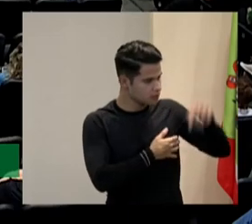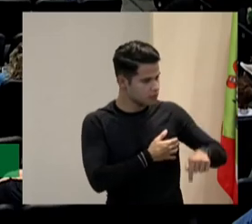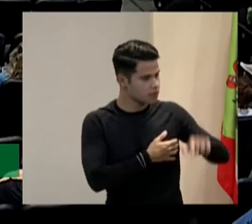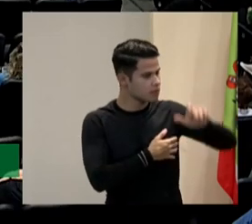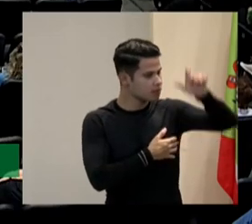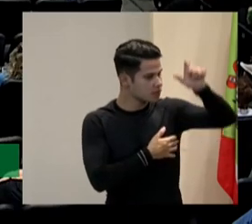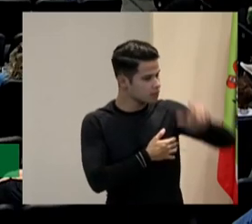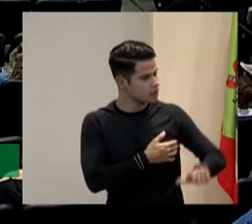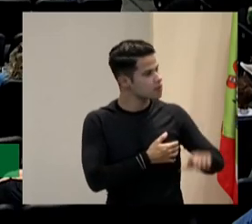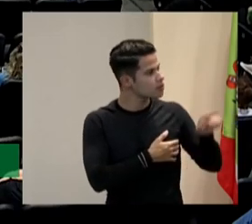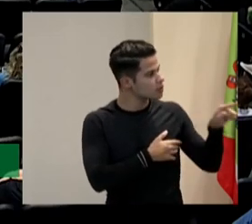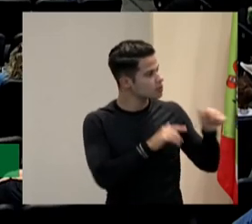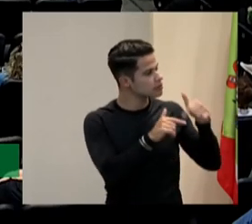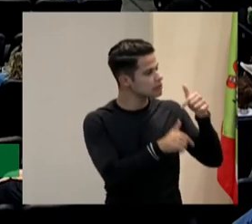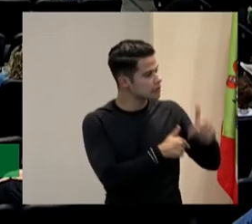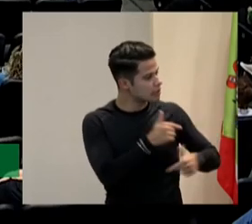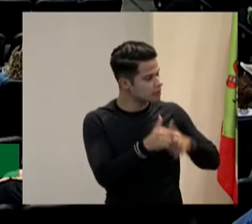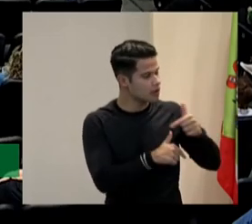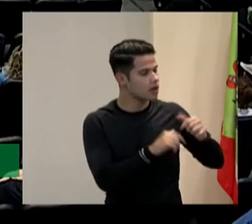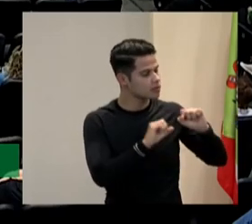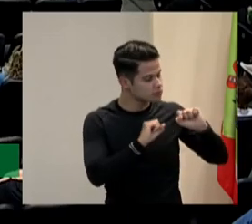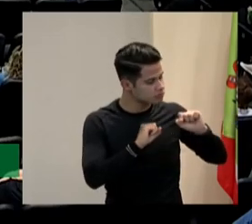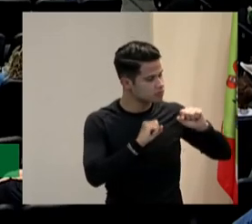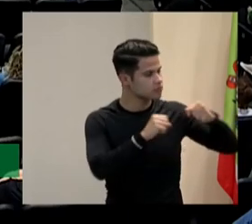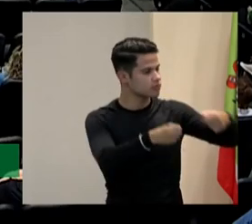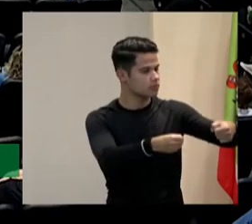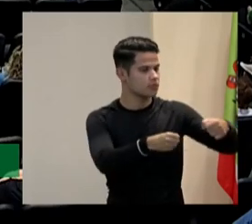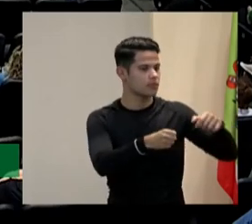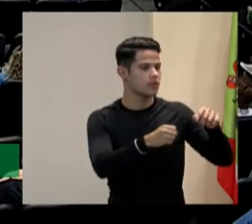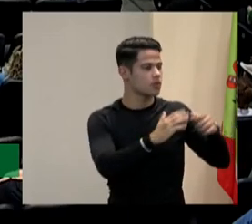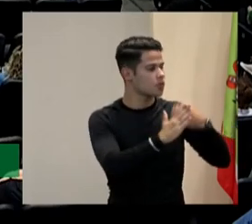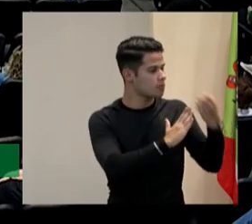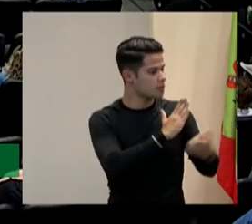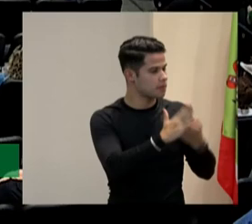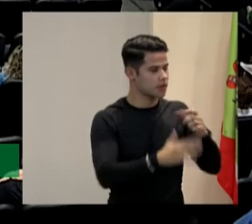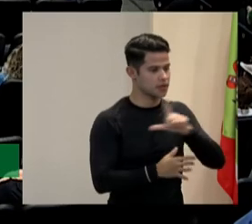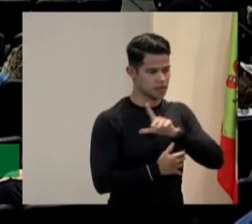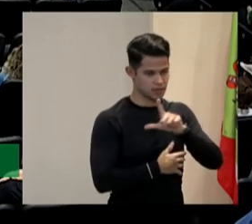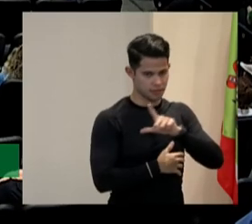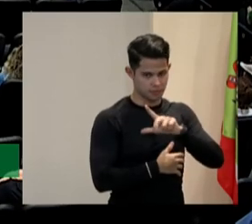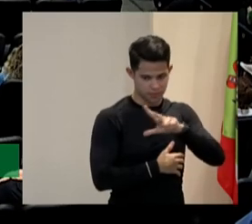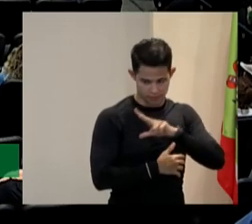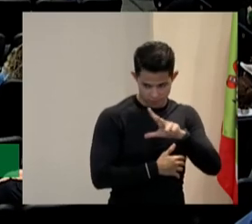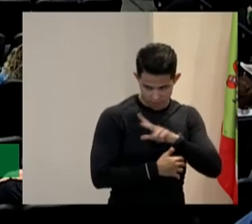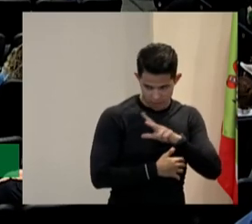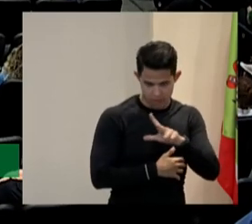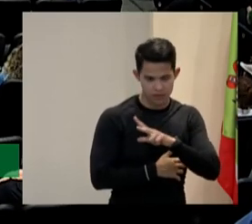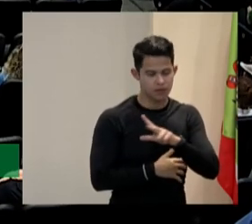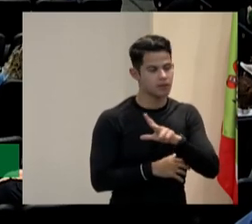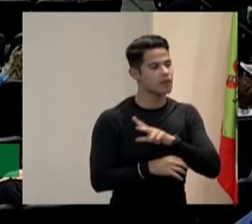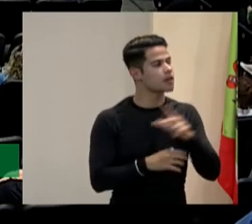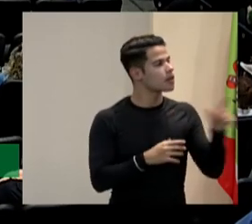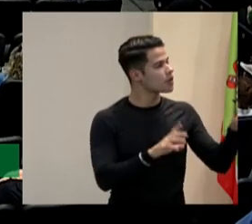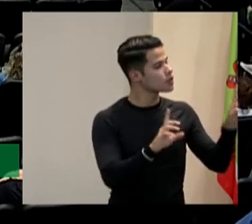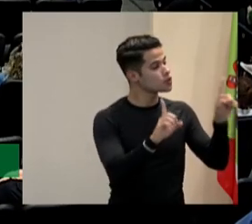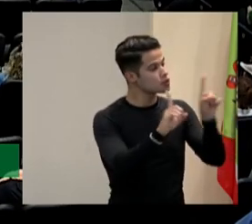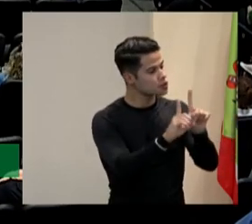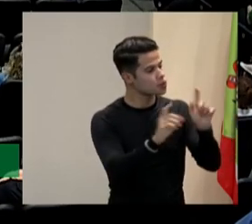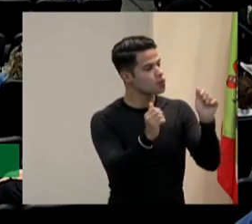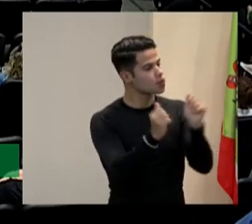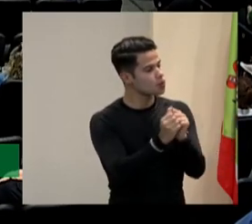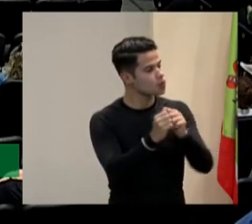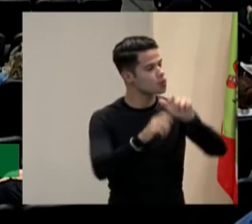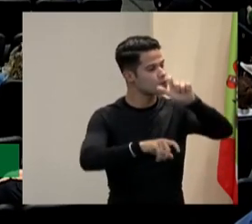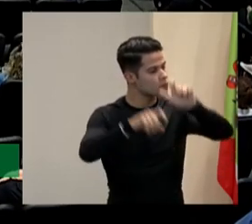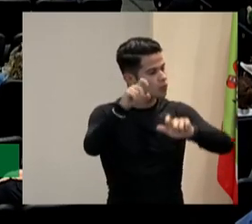deficiência trabalha em uma empresa privada e está do lado das pessoas com deficiência